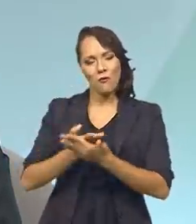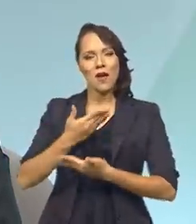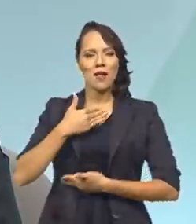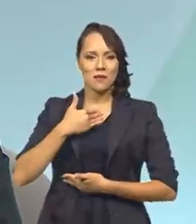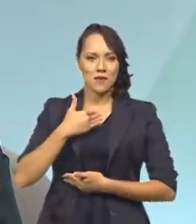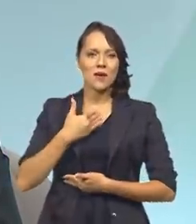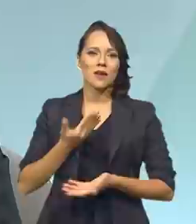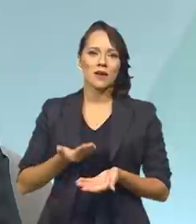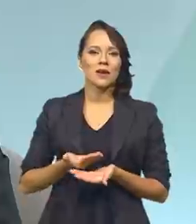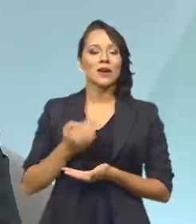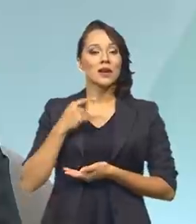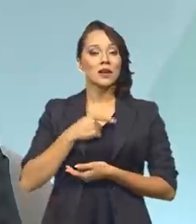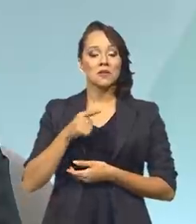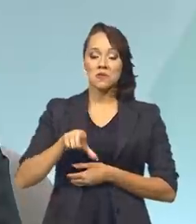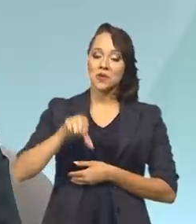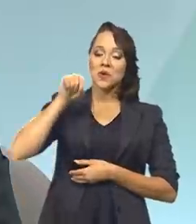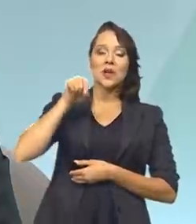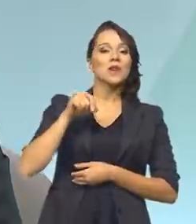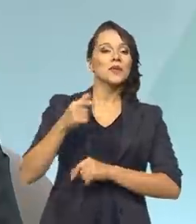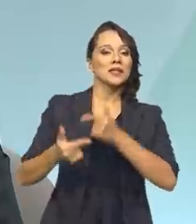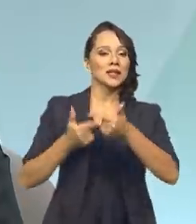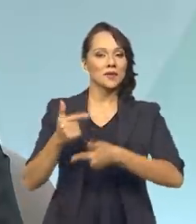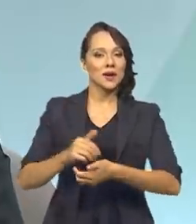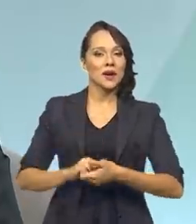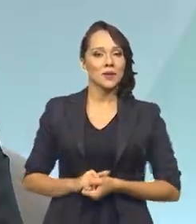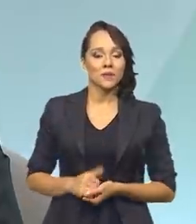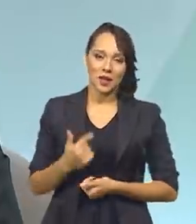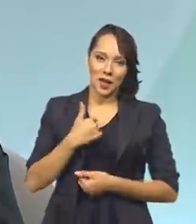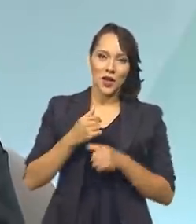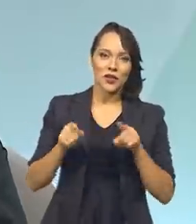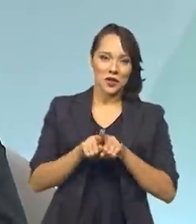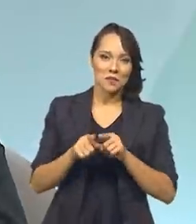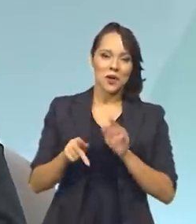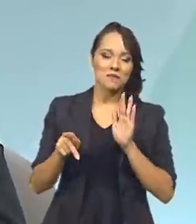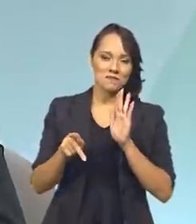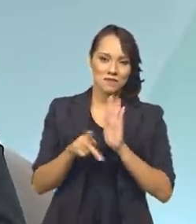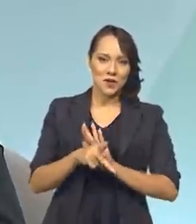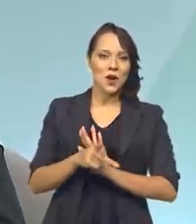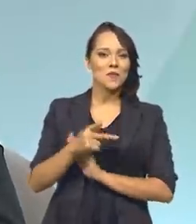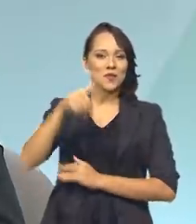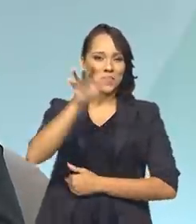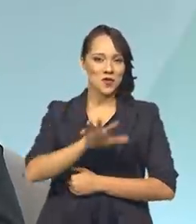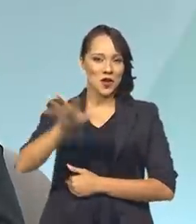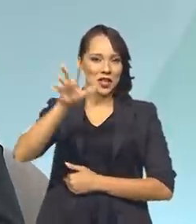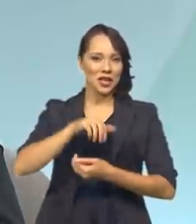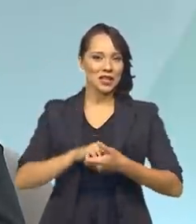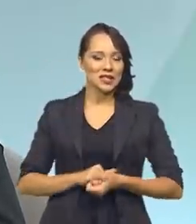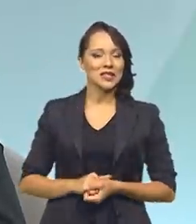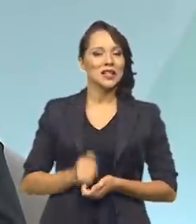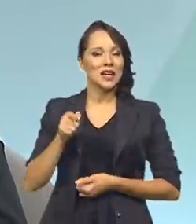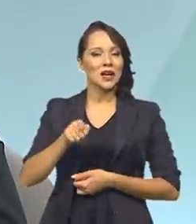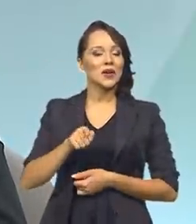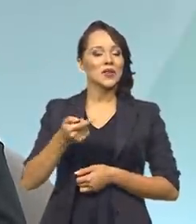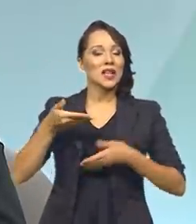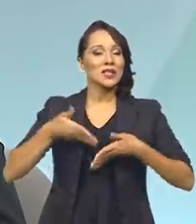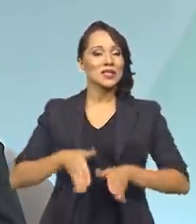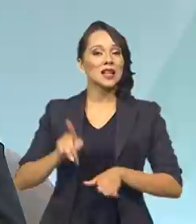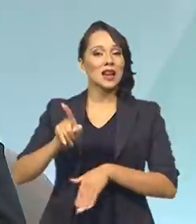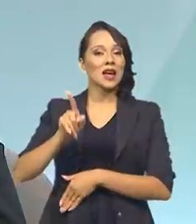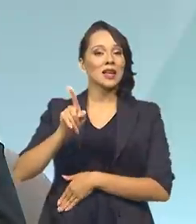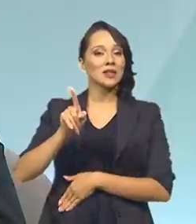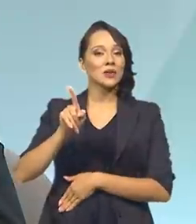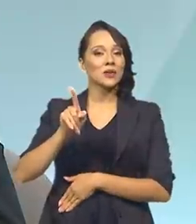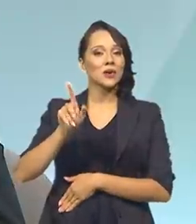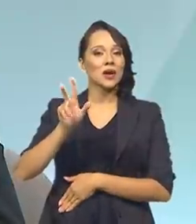que nos designou para essa tarefa. Eu também sou nordestino, sou norte-eugrindense, sou portuguá. E a gente